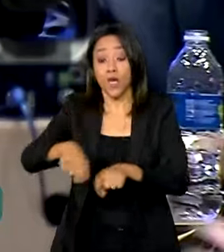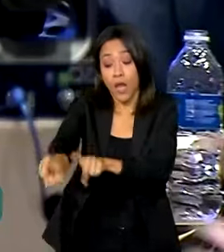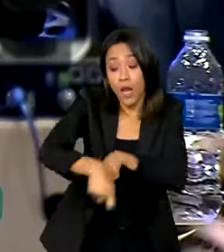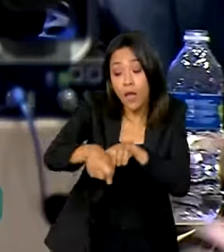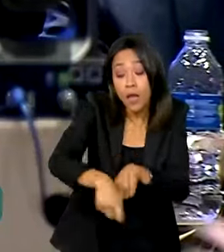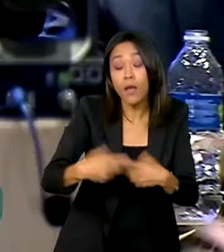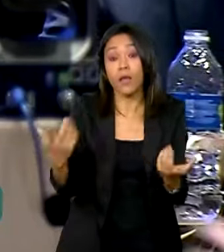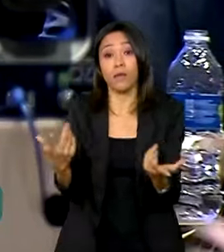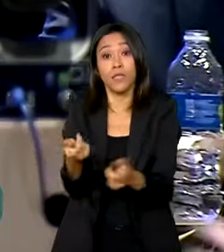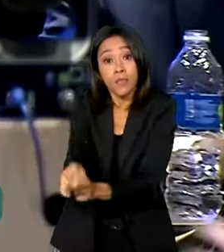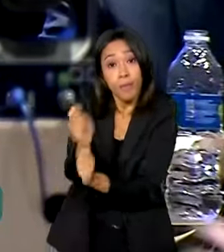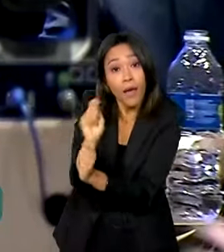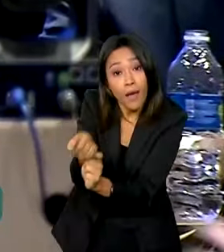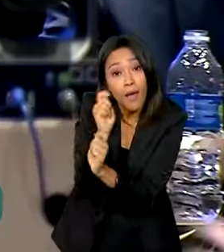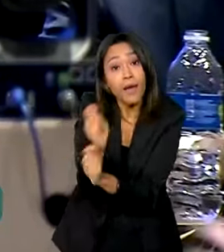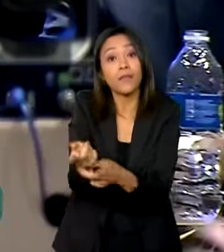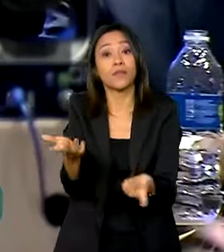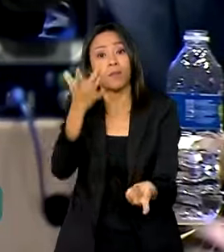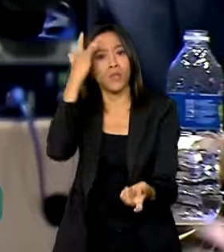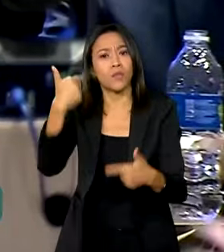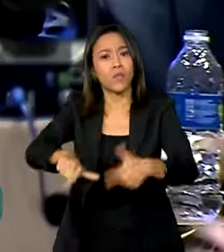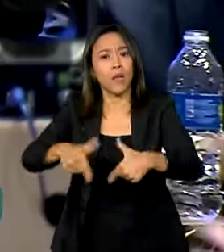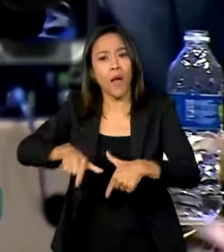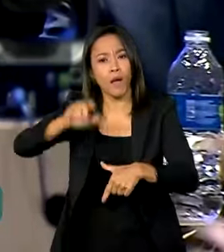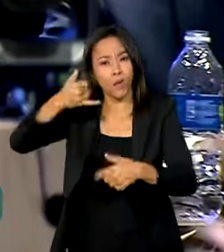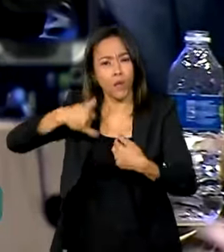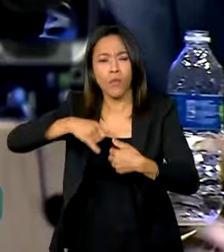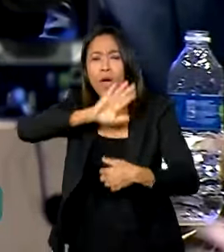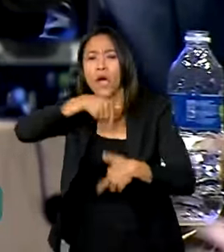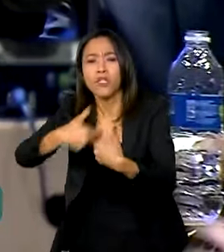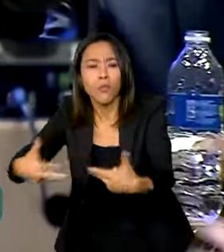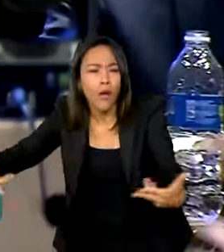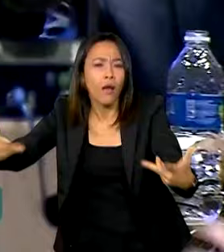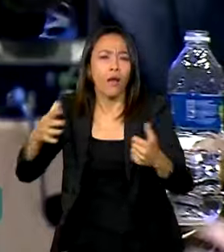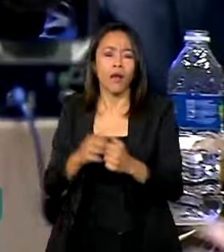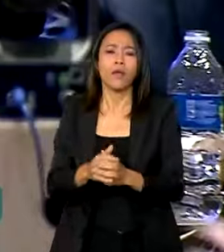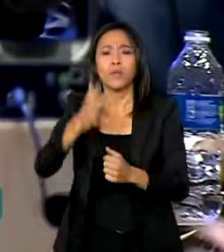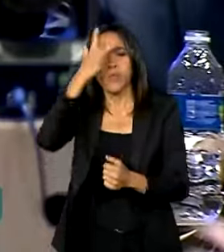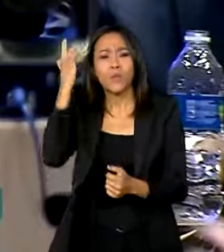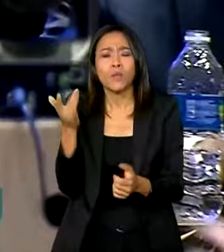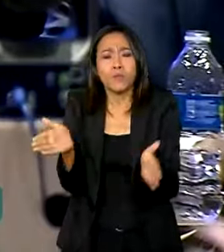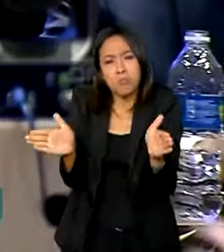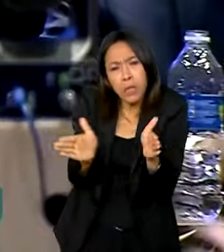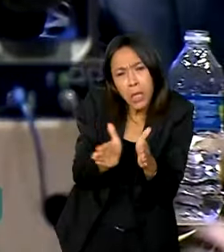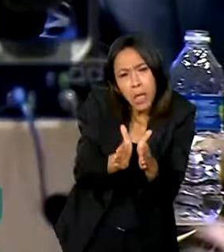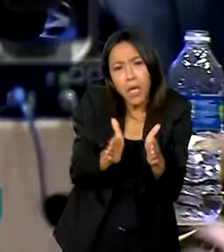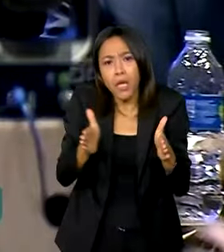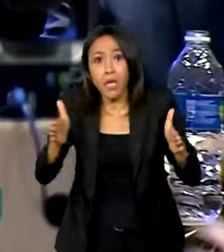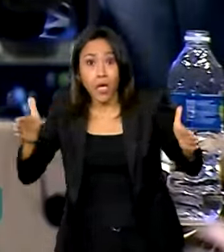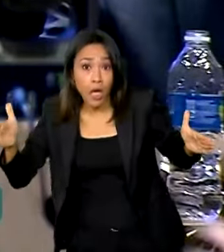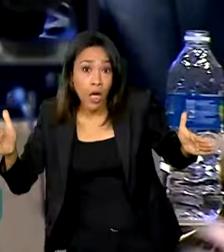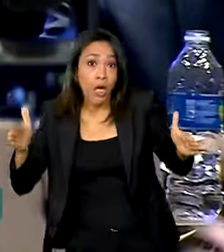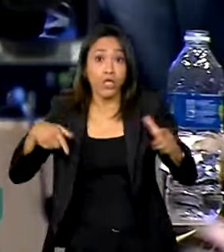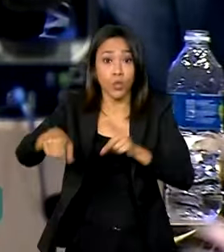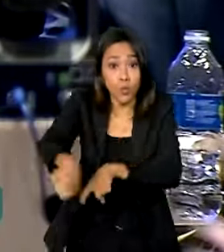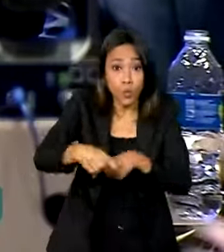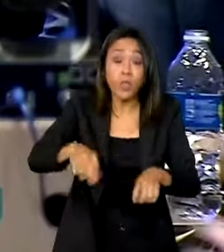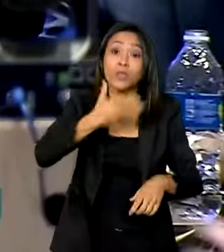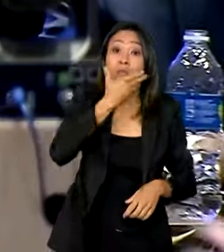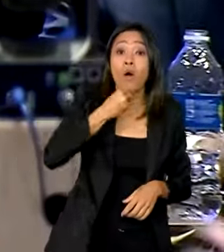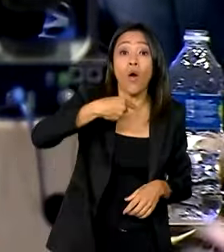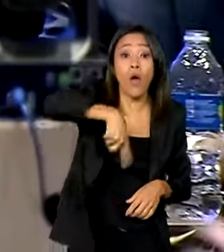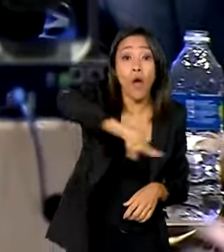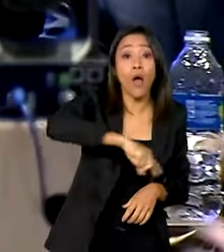artesanais, pequenos pecuaristas, trabalhadores agrícolas, agricultores de pequena e média escala, inclusive mulheres e